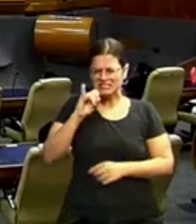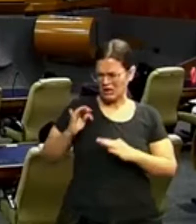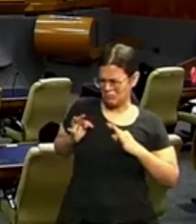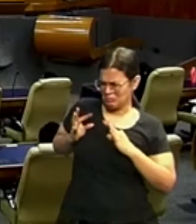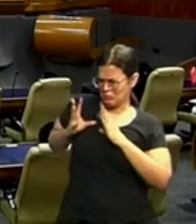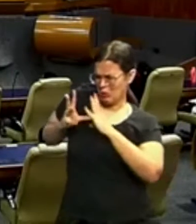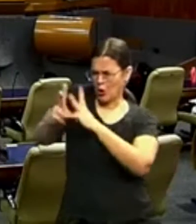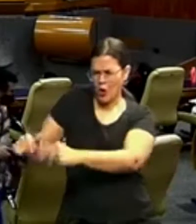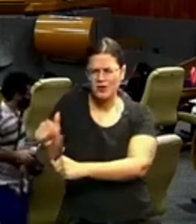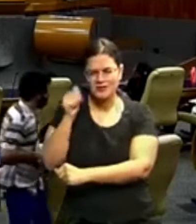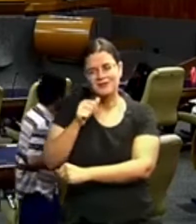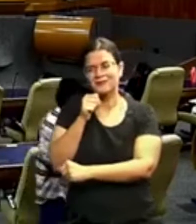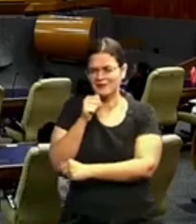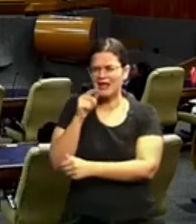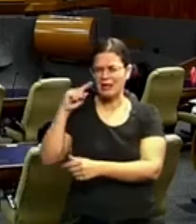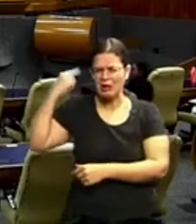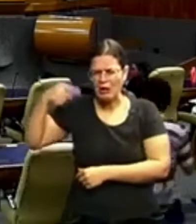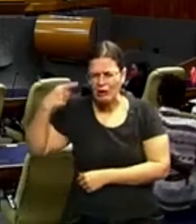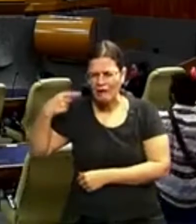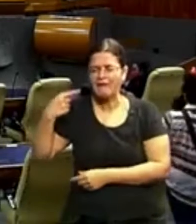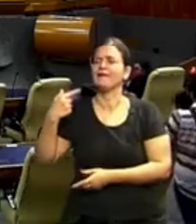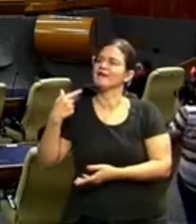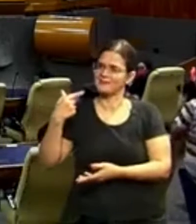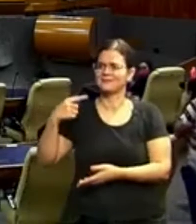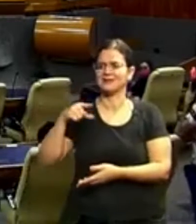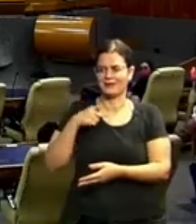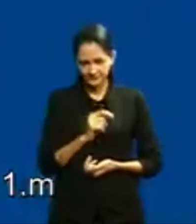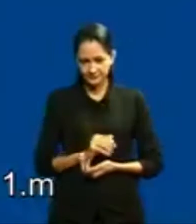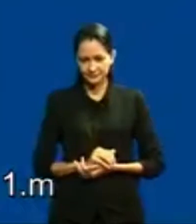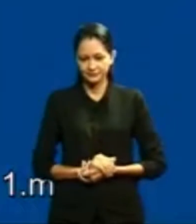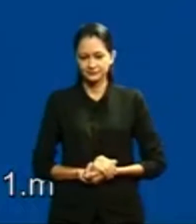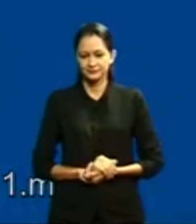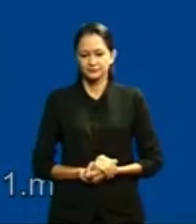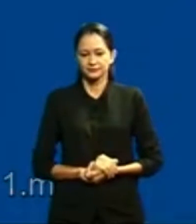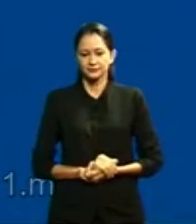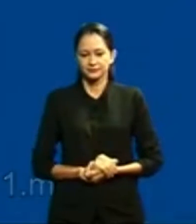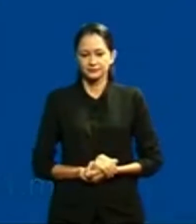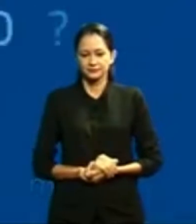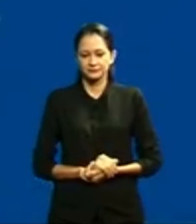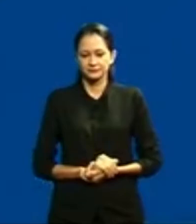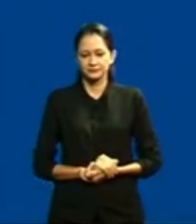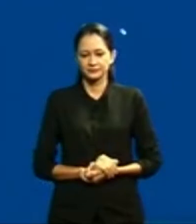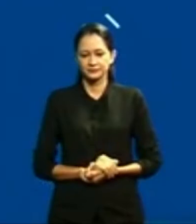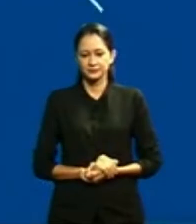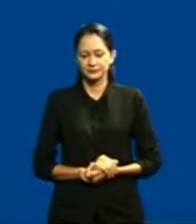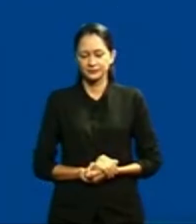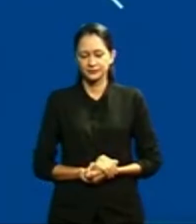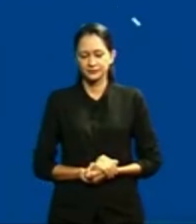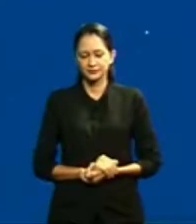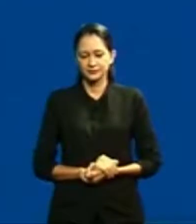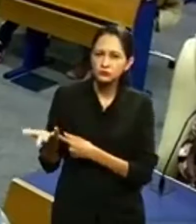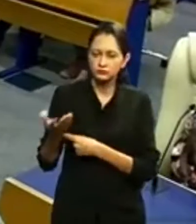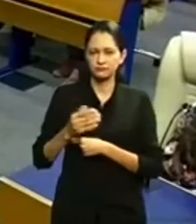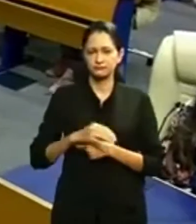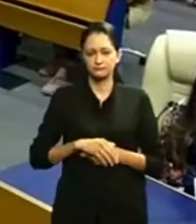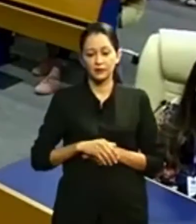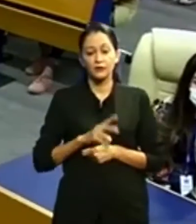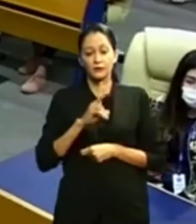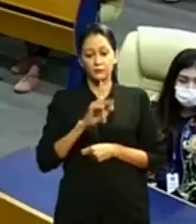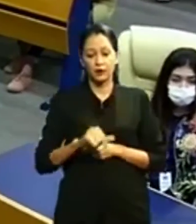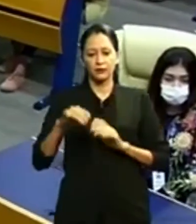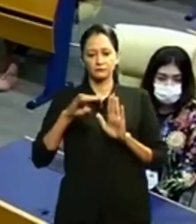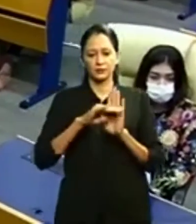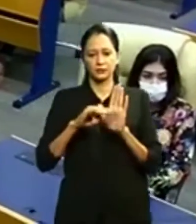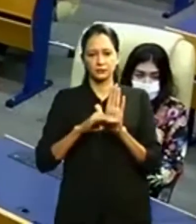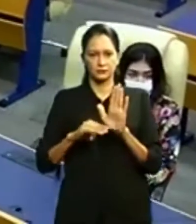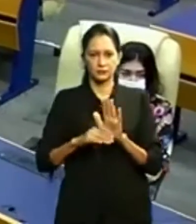Foi realizado nesta sexta-feira, 18 de junho, o mini curso Legislativo Sem Assédio. O evento